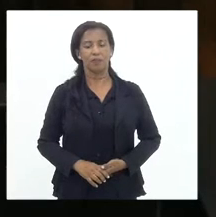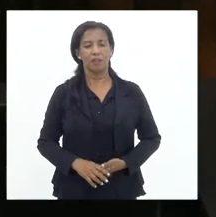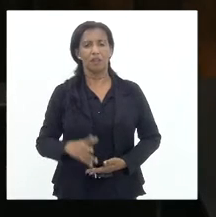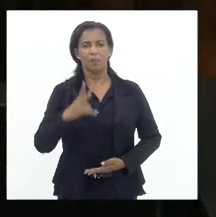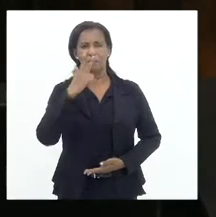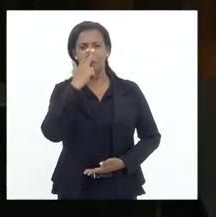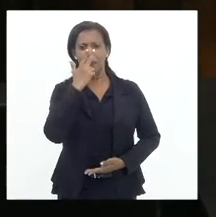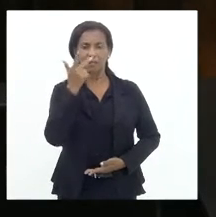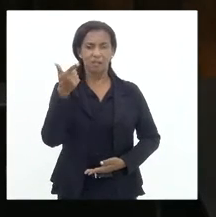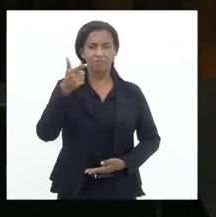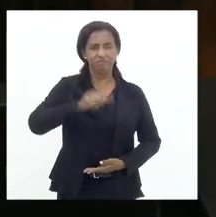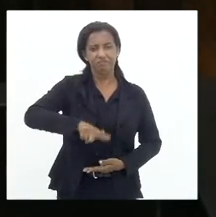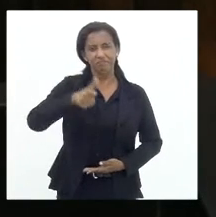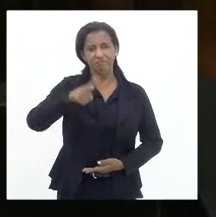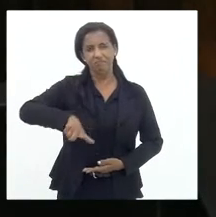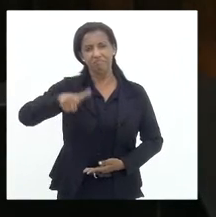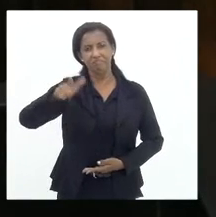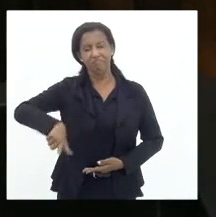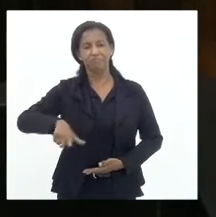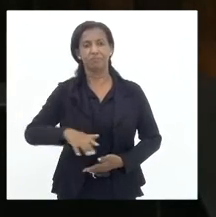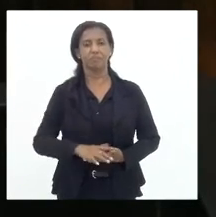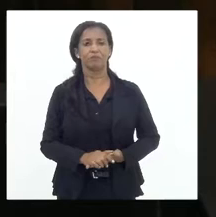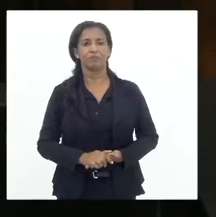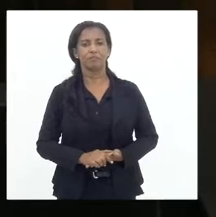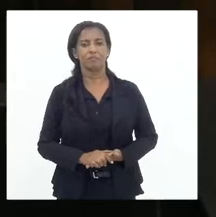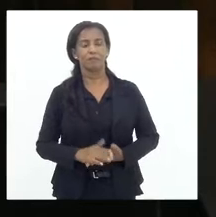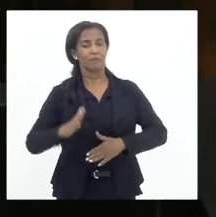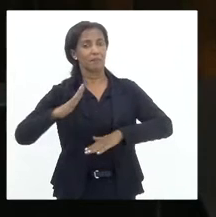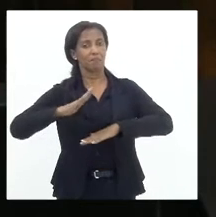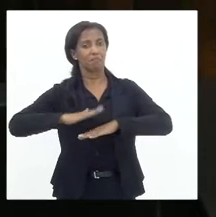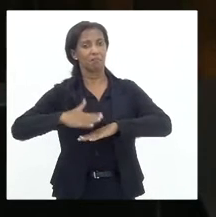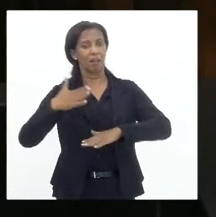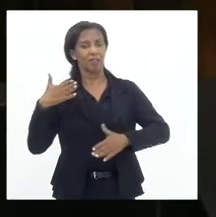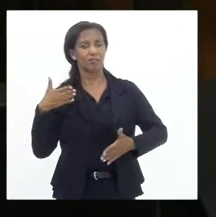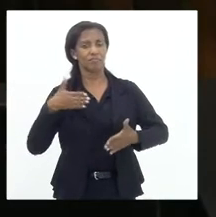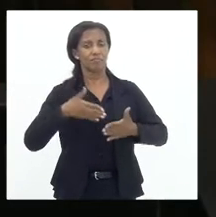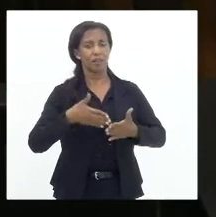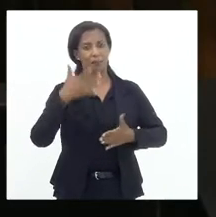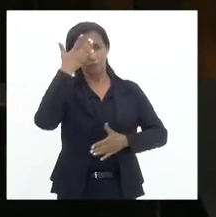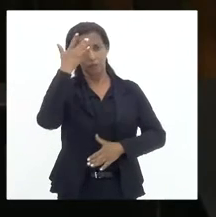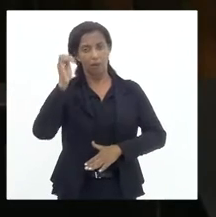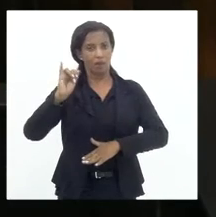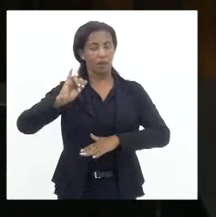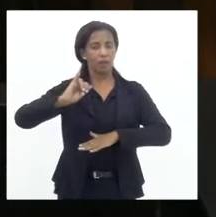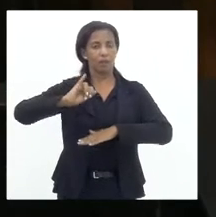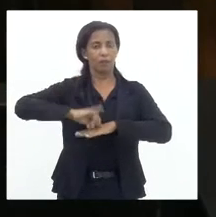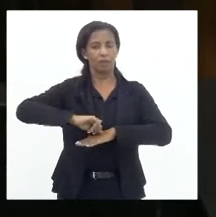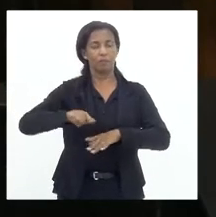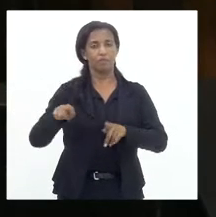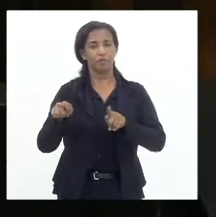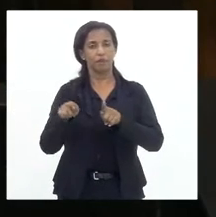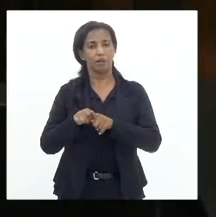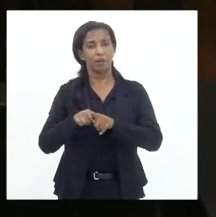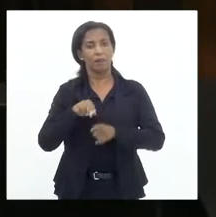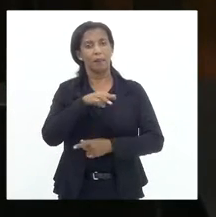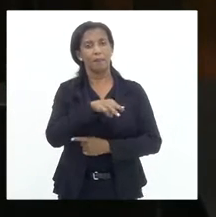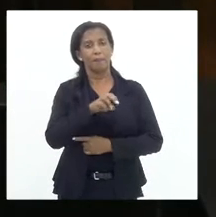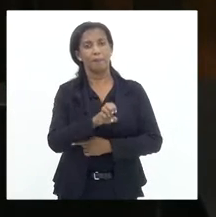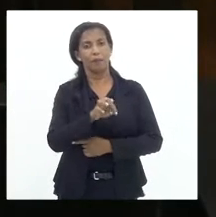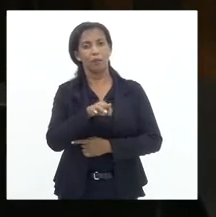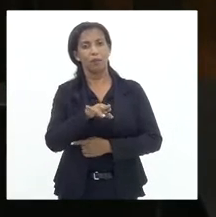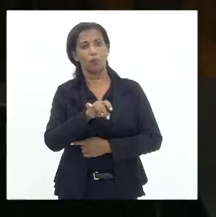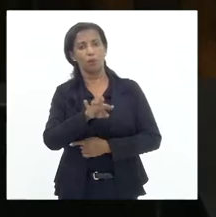parece, ou mais afetados, os cidadãos da capital e da região metropolitana,